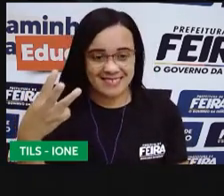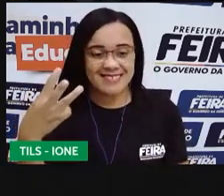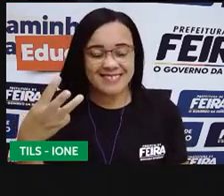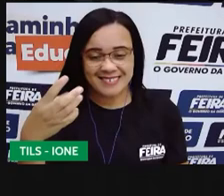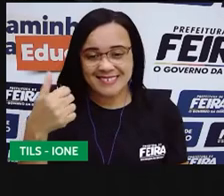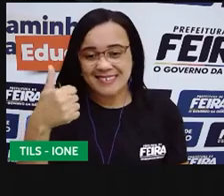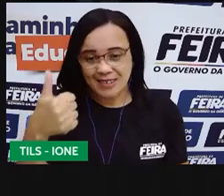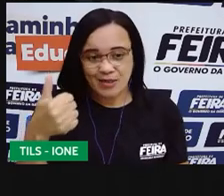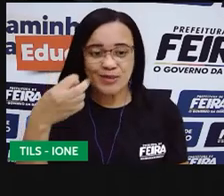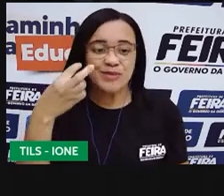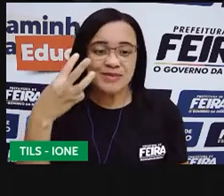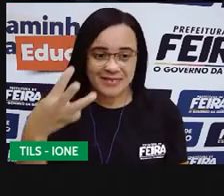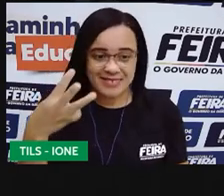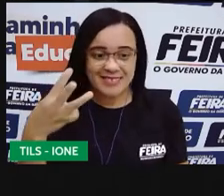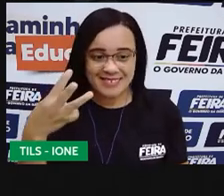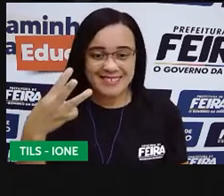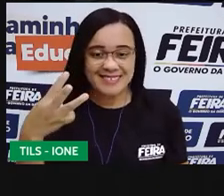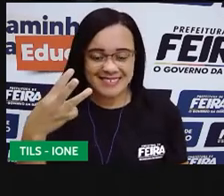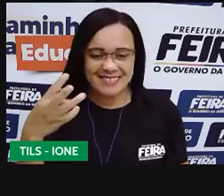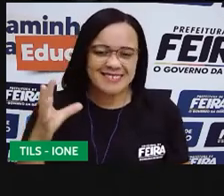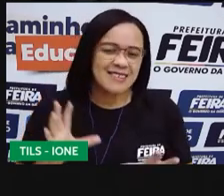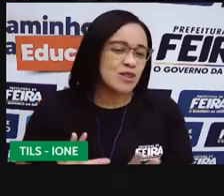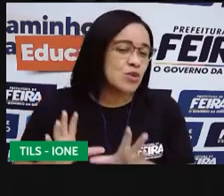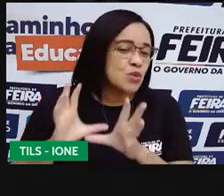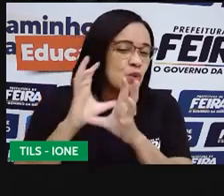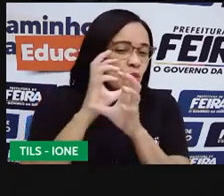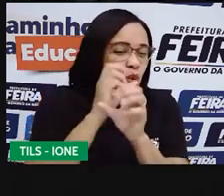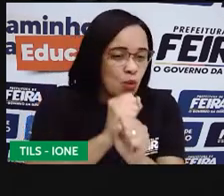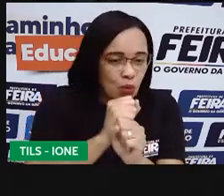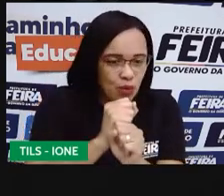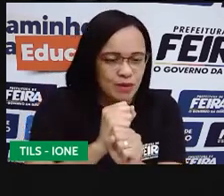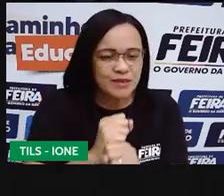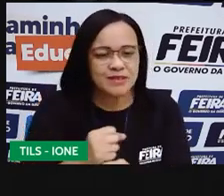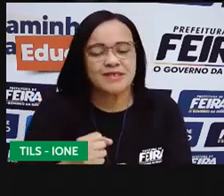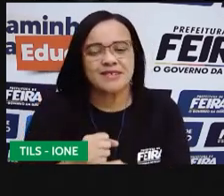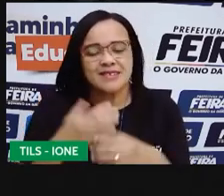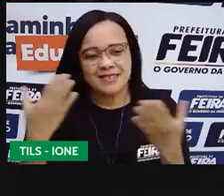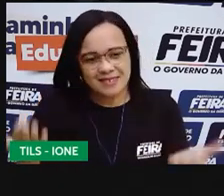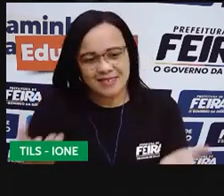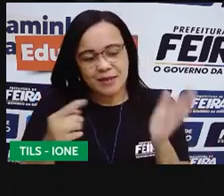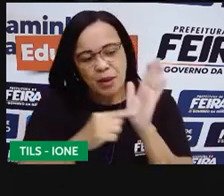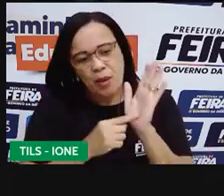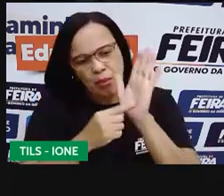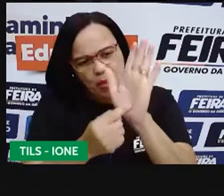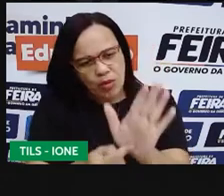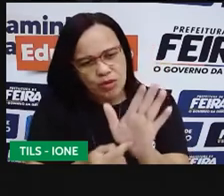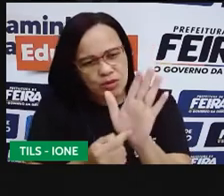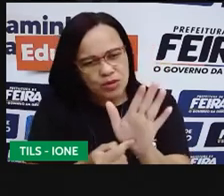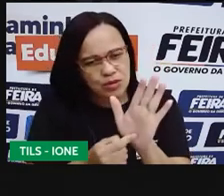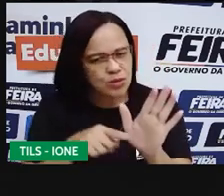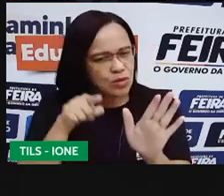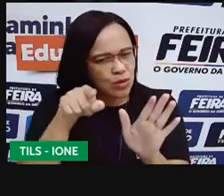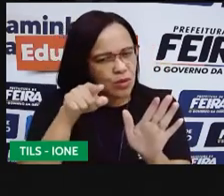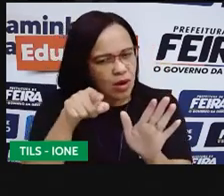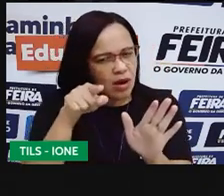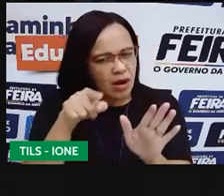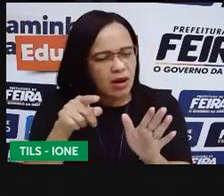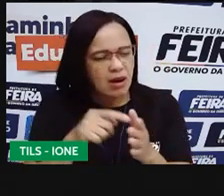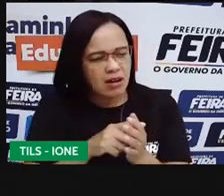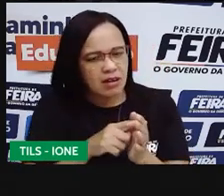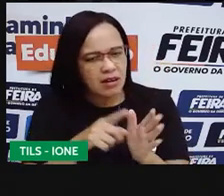e aí o resultado que a gente mostrou aqui foi igual ao resultado que você conseguiu